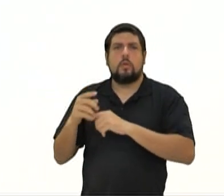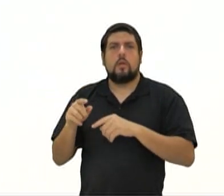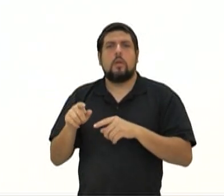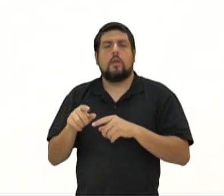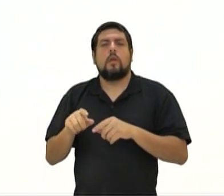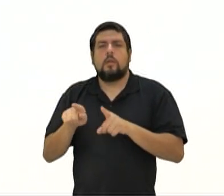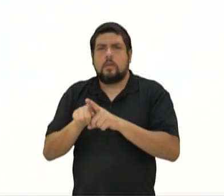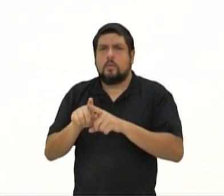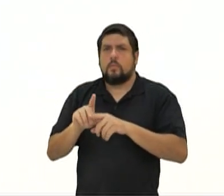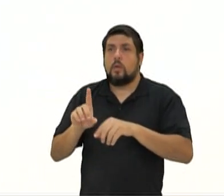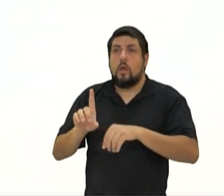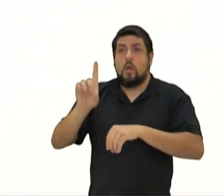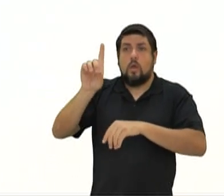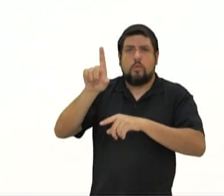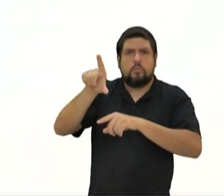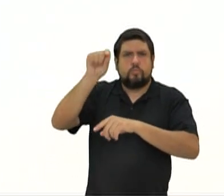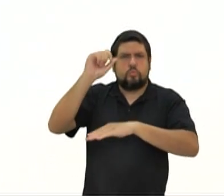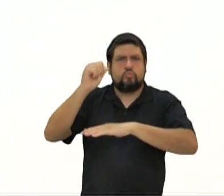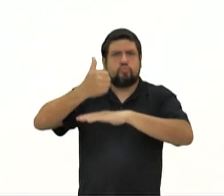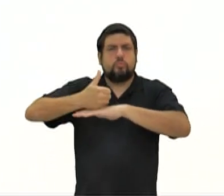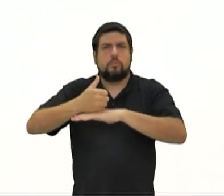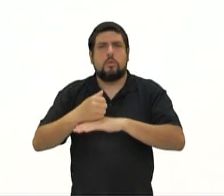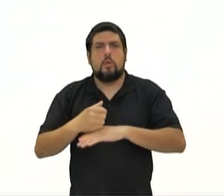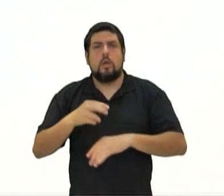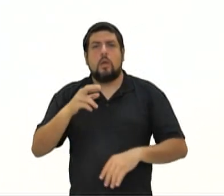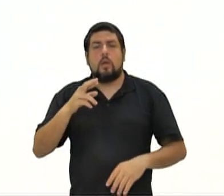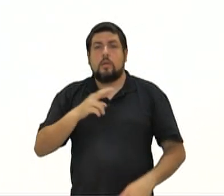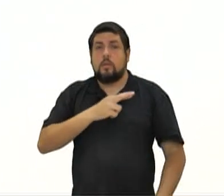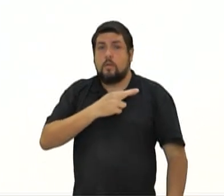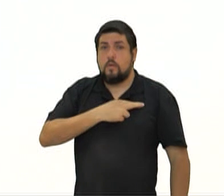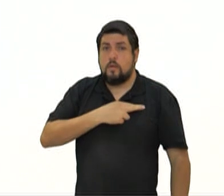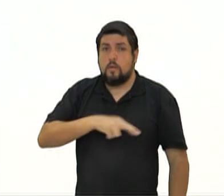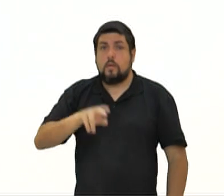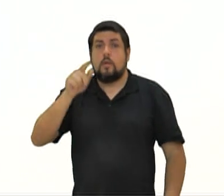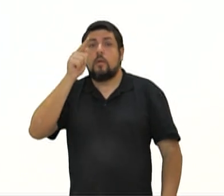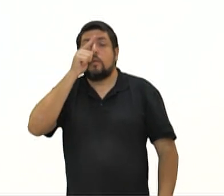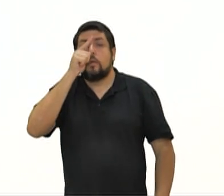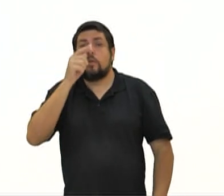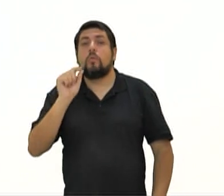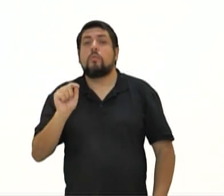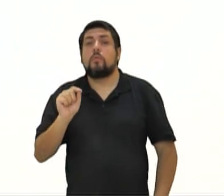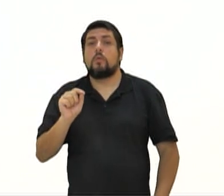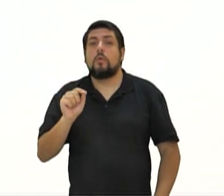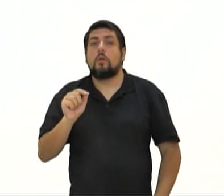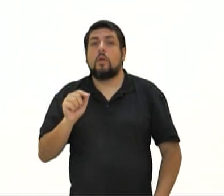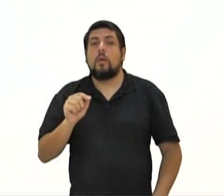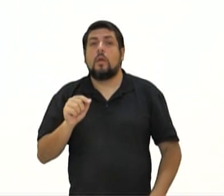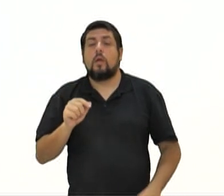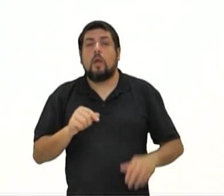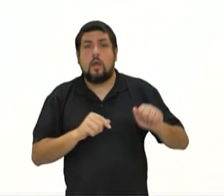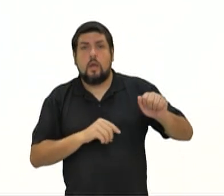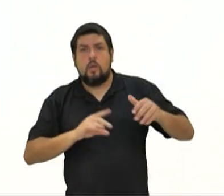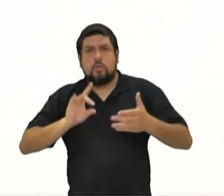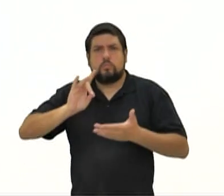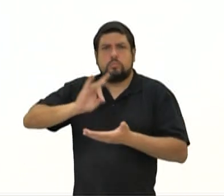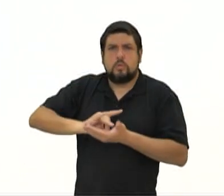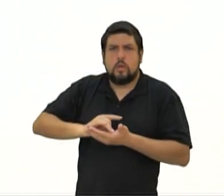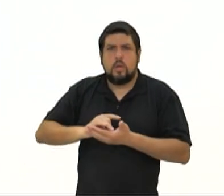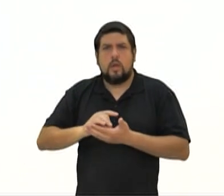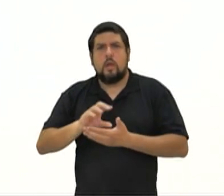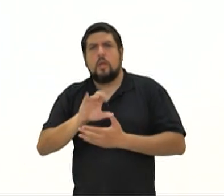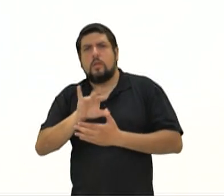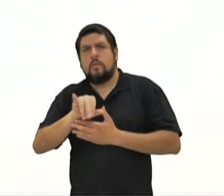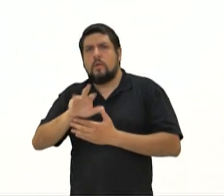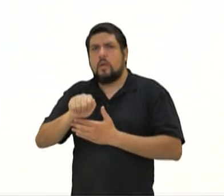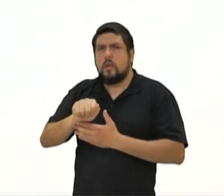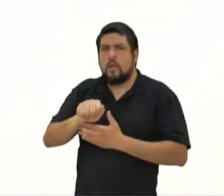ao deus patrono. Por isso se diz que a religião grega era uma religião oficial, uma religião cívica, uma